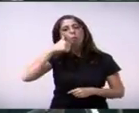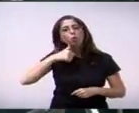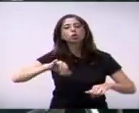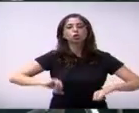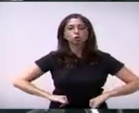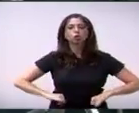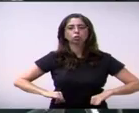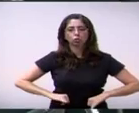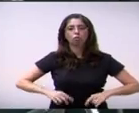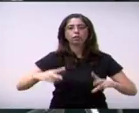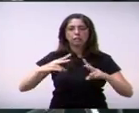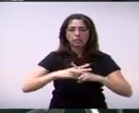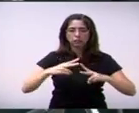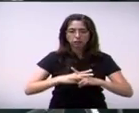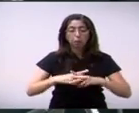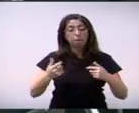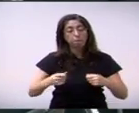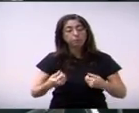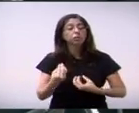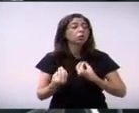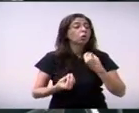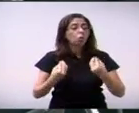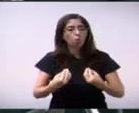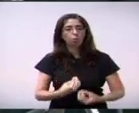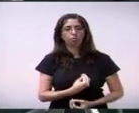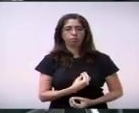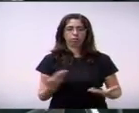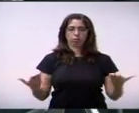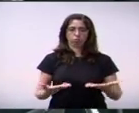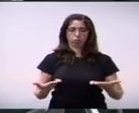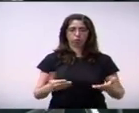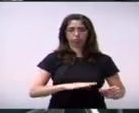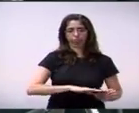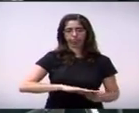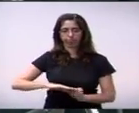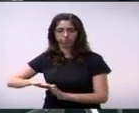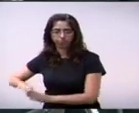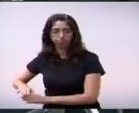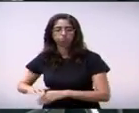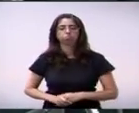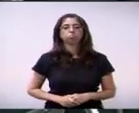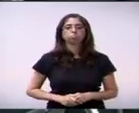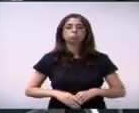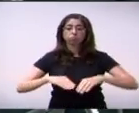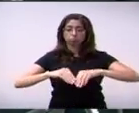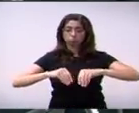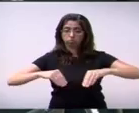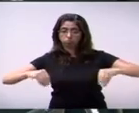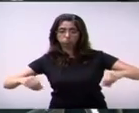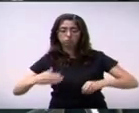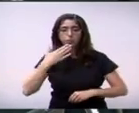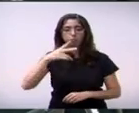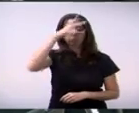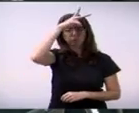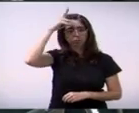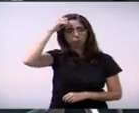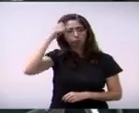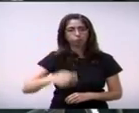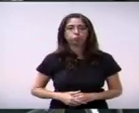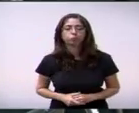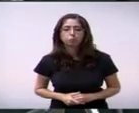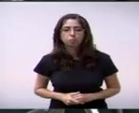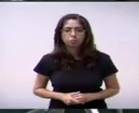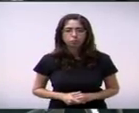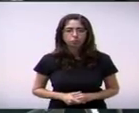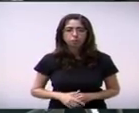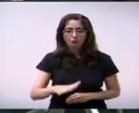e companheiros. 227 do vereador Danilo Barros solicita ao executivo que